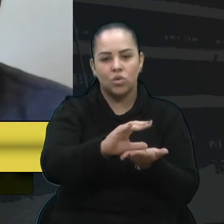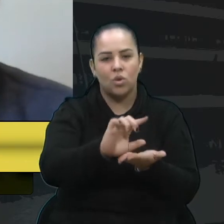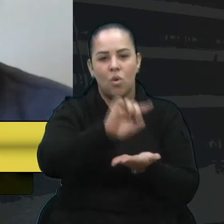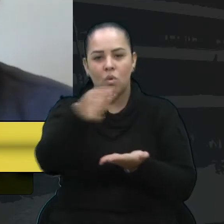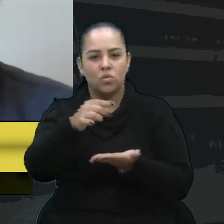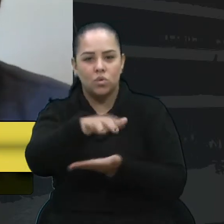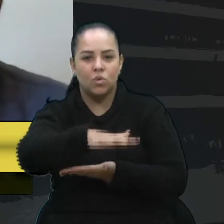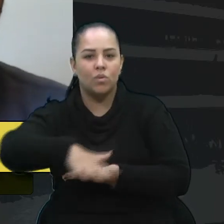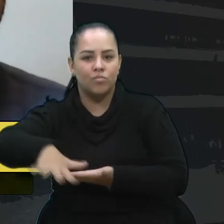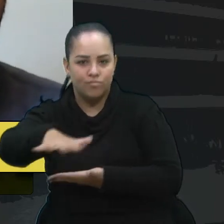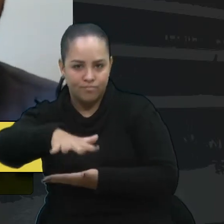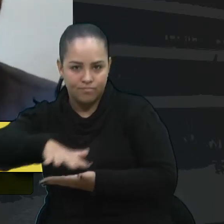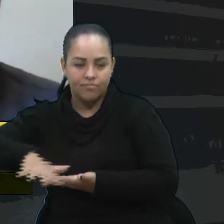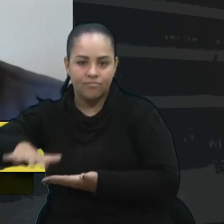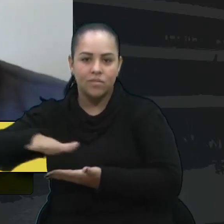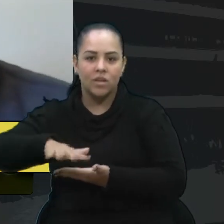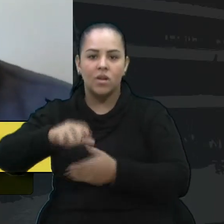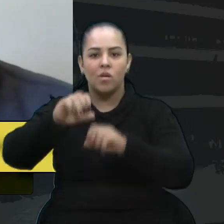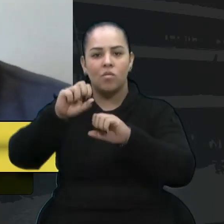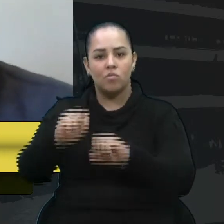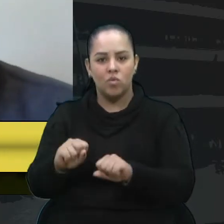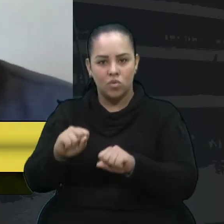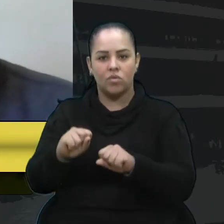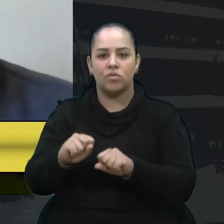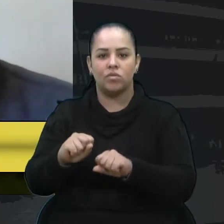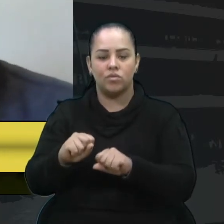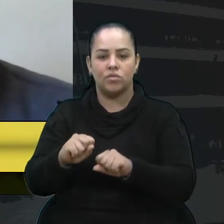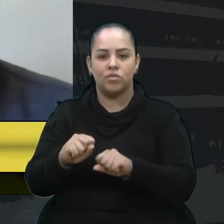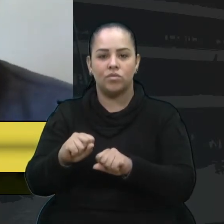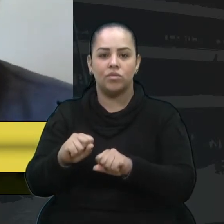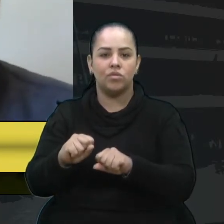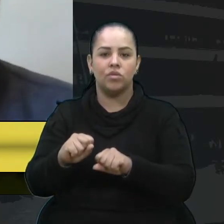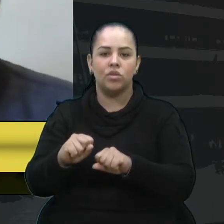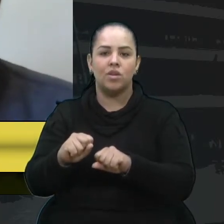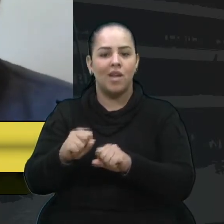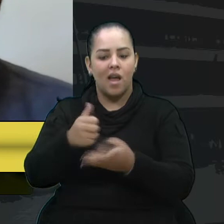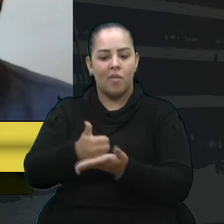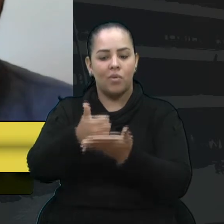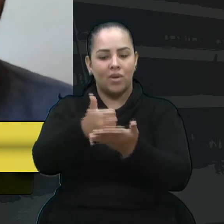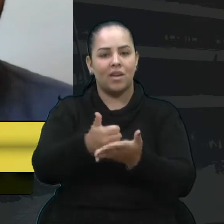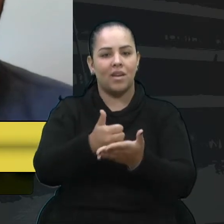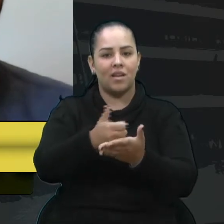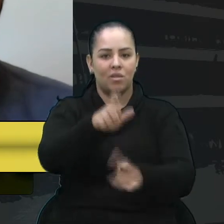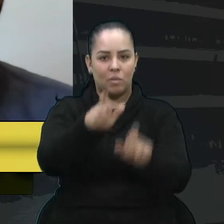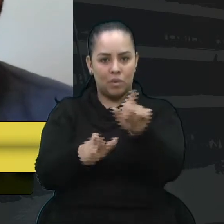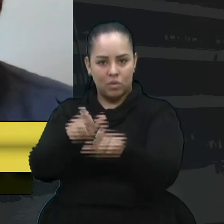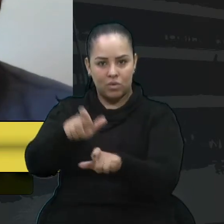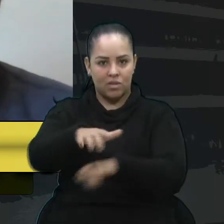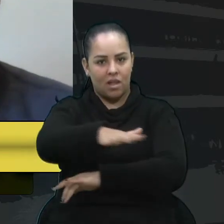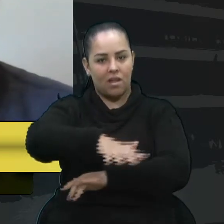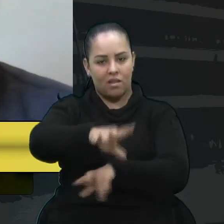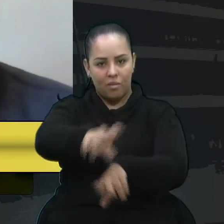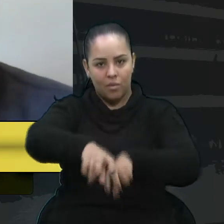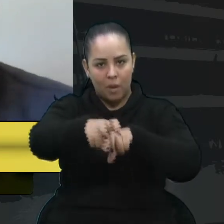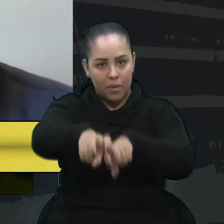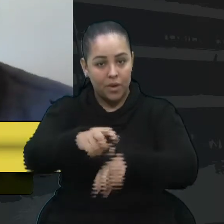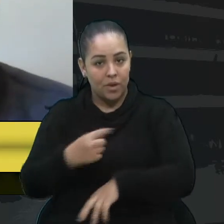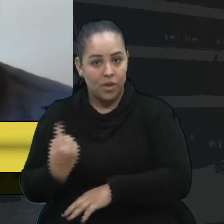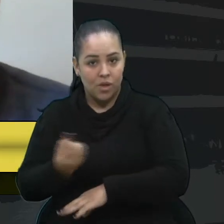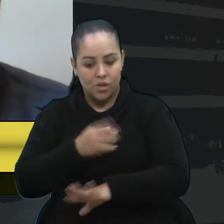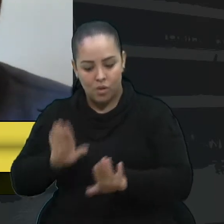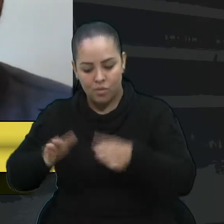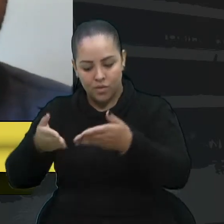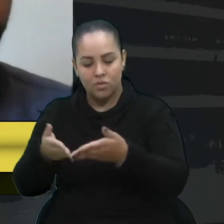federados que auxiliem quem está na colônia. Nós, da comissão, já conversamos com o secretário da